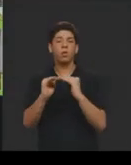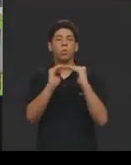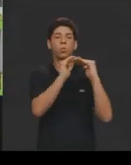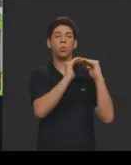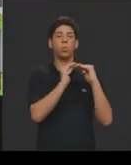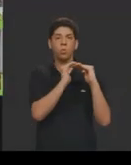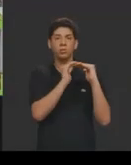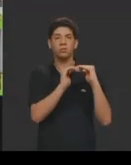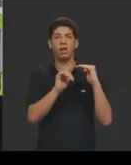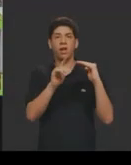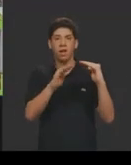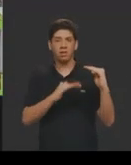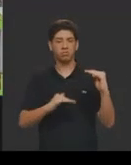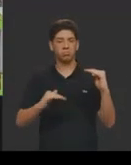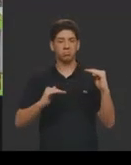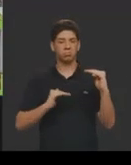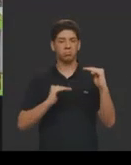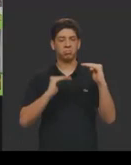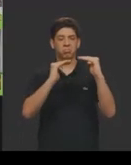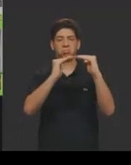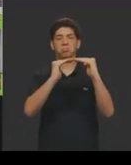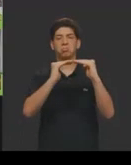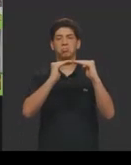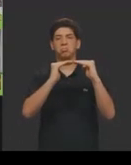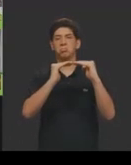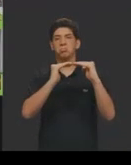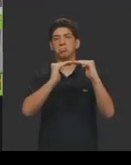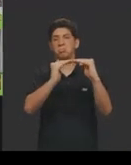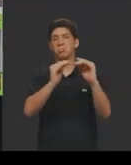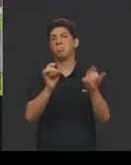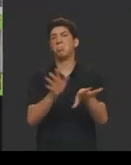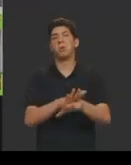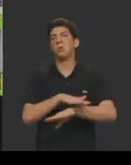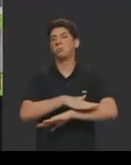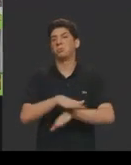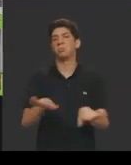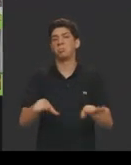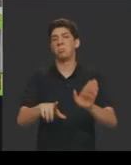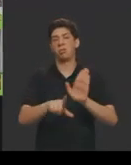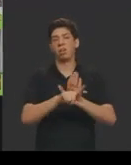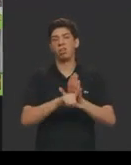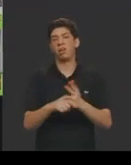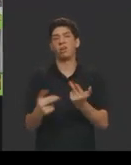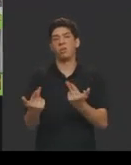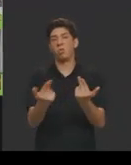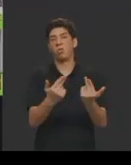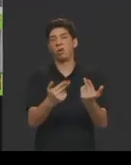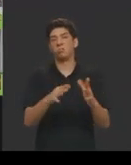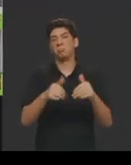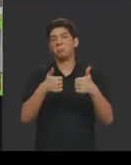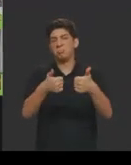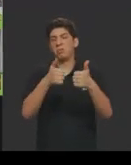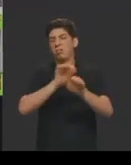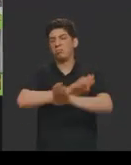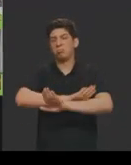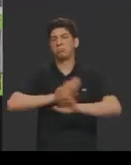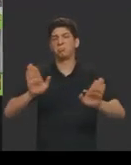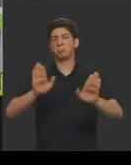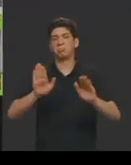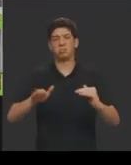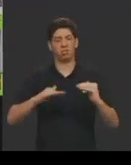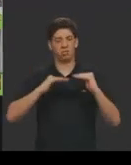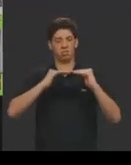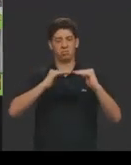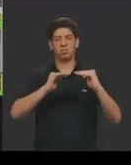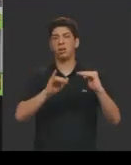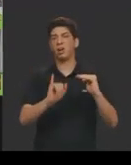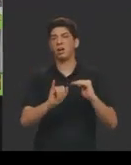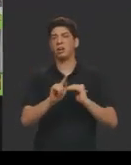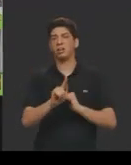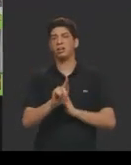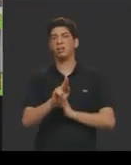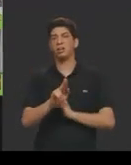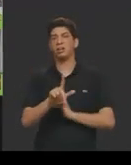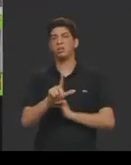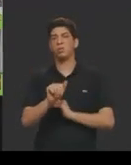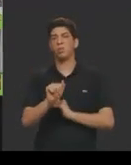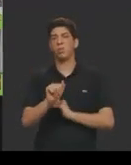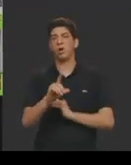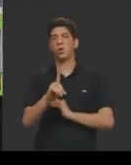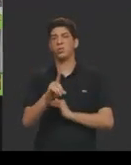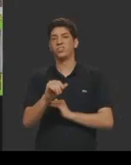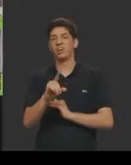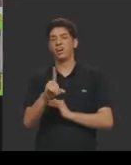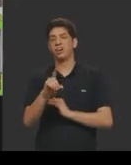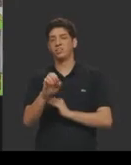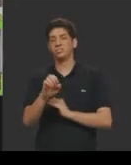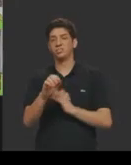deixar a sociedade do jeito que está. E falar, não, é justo, a gente tem leis iguais, mas, assim, se as leis forem iguais para todo mundo, aquelas pessoas que têm uma série de privilégios vão